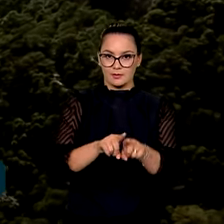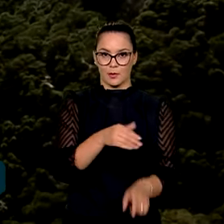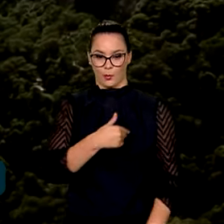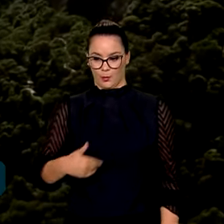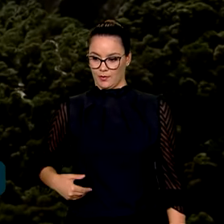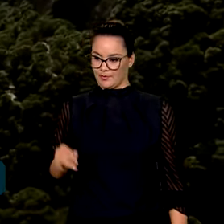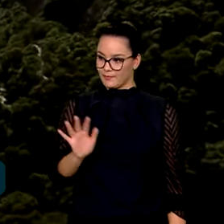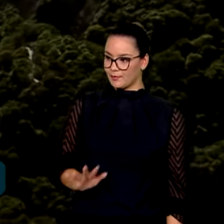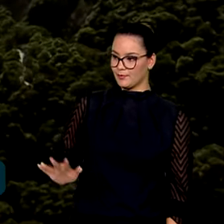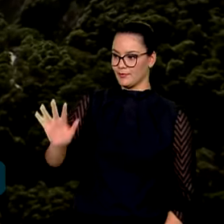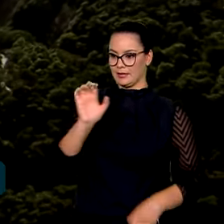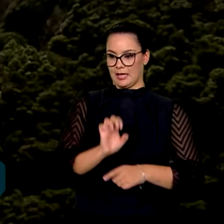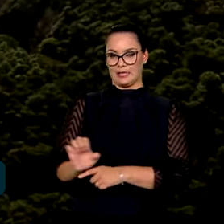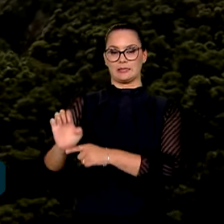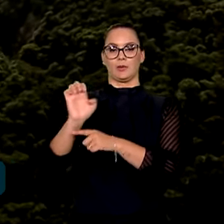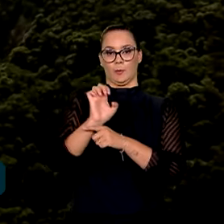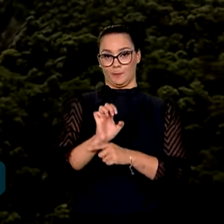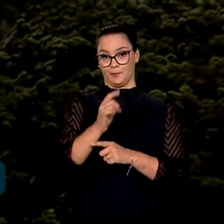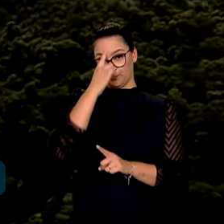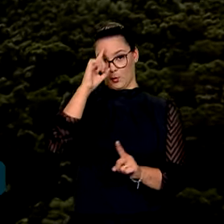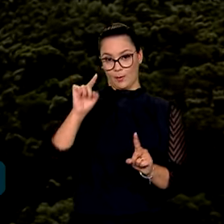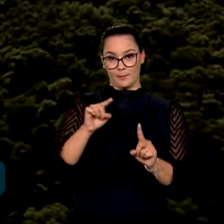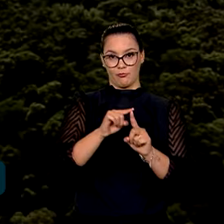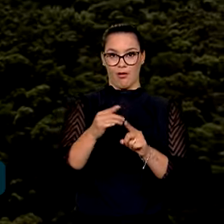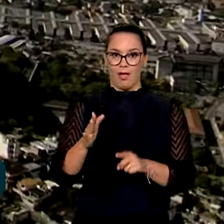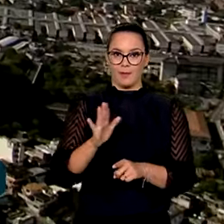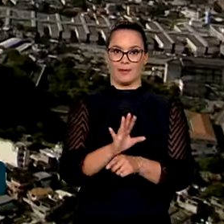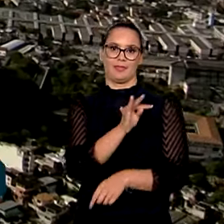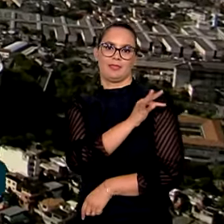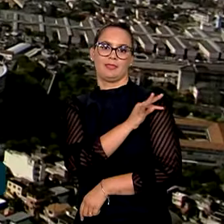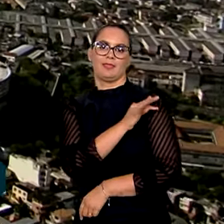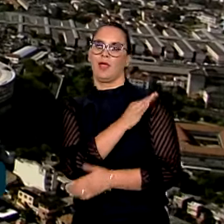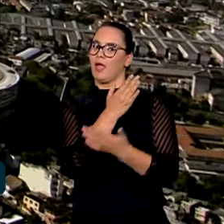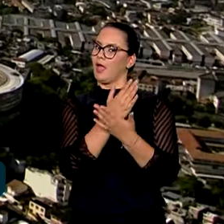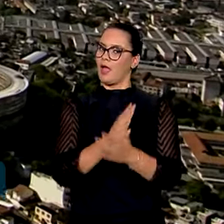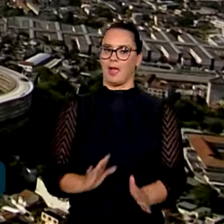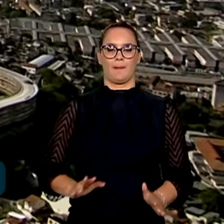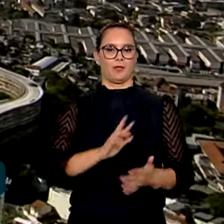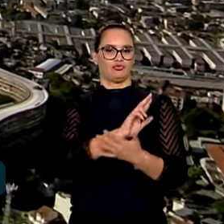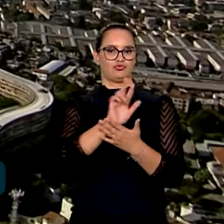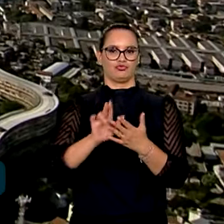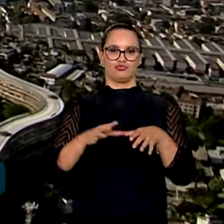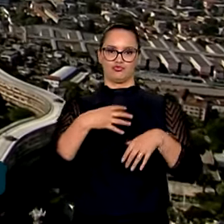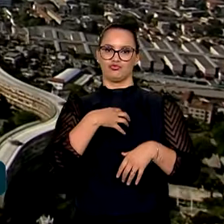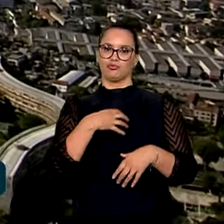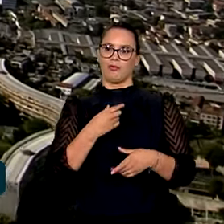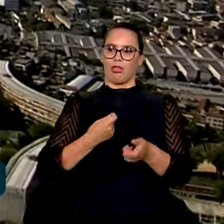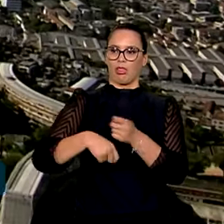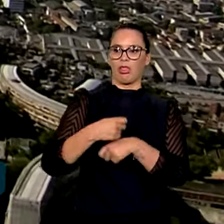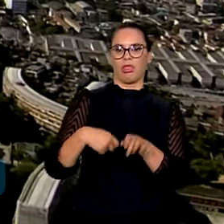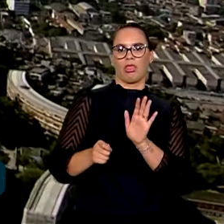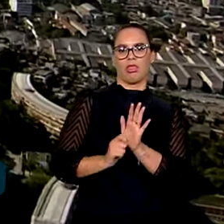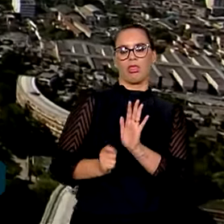governo federal e estadual. A ideia da cooperação técnica é acabar com os diferentes canais de financiamento